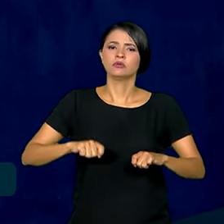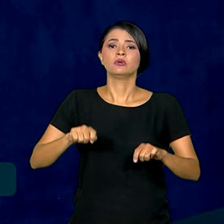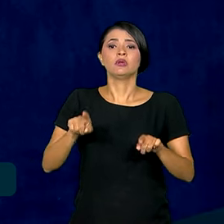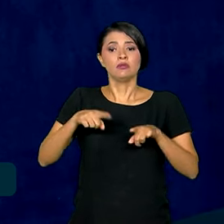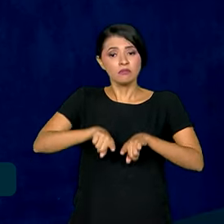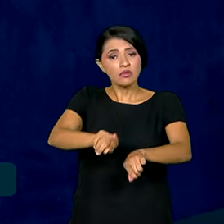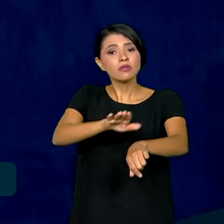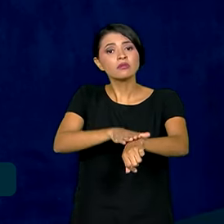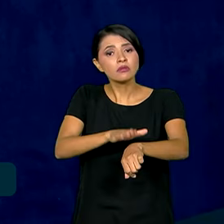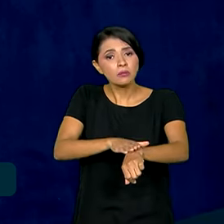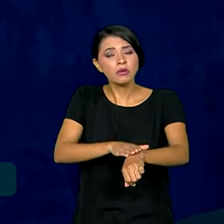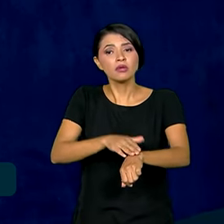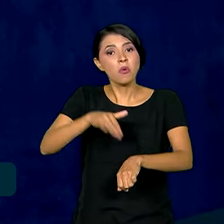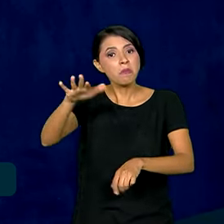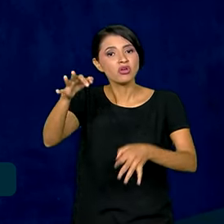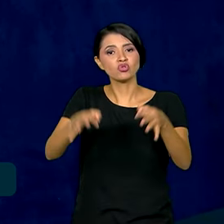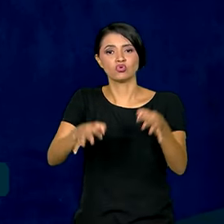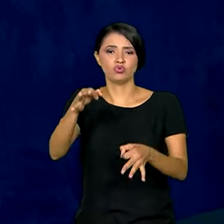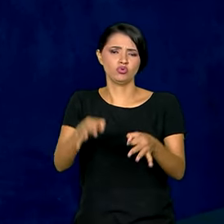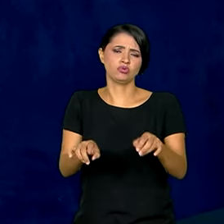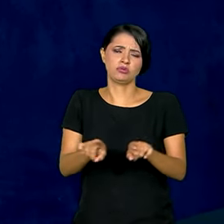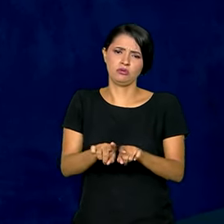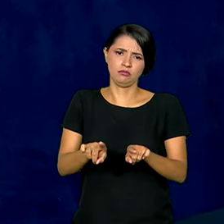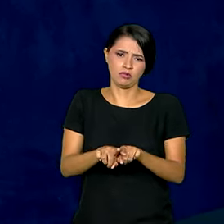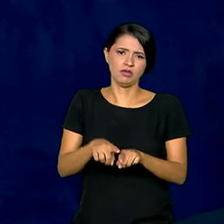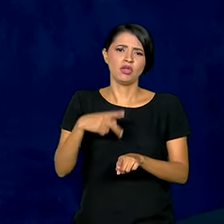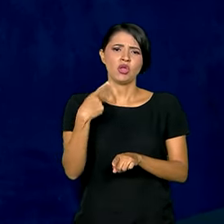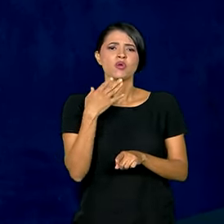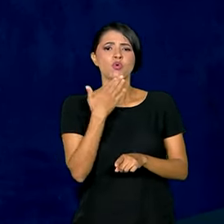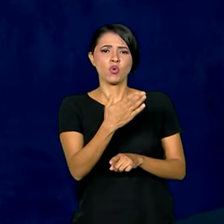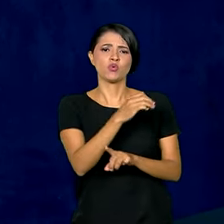tempo o mais justo possível com a sociedade brasileira.